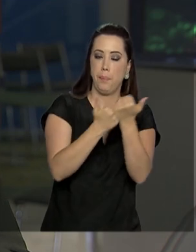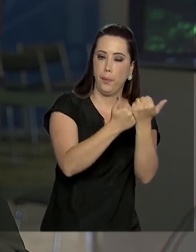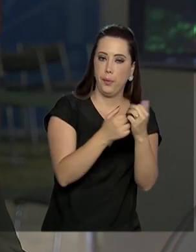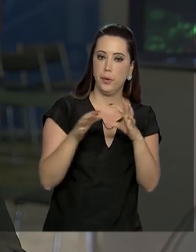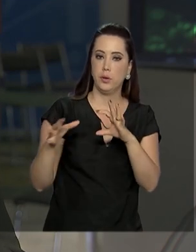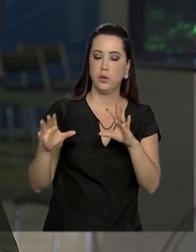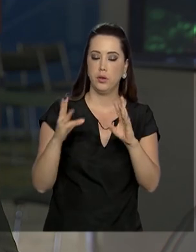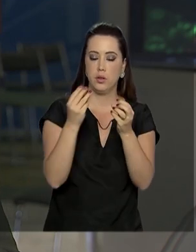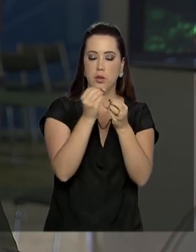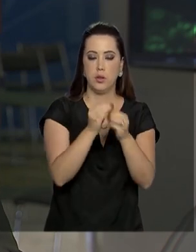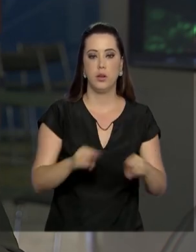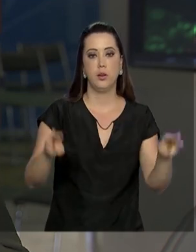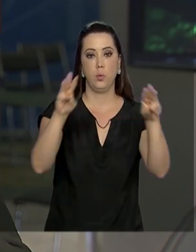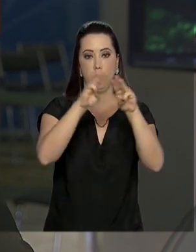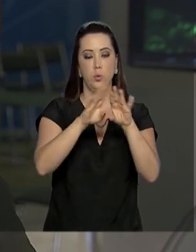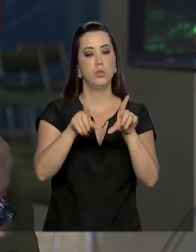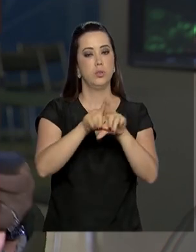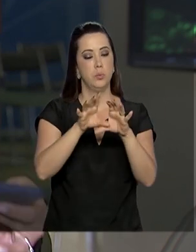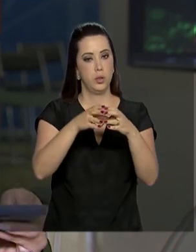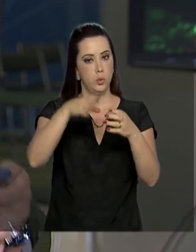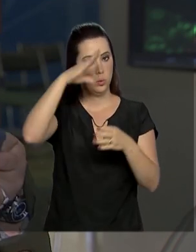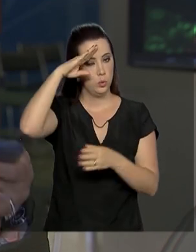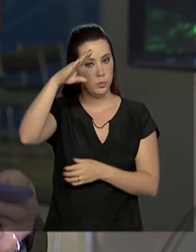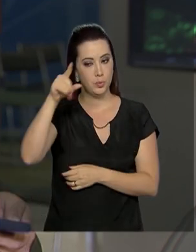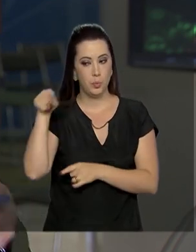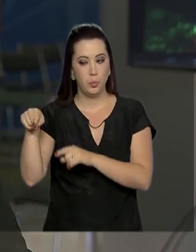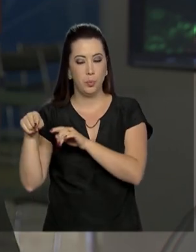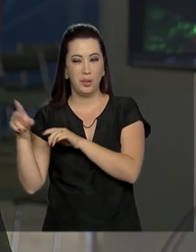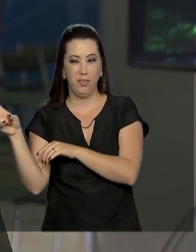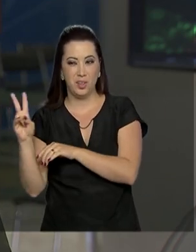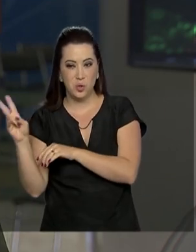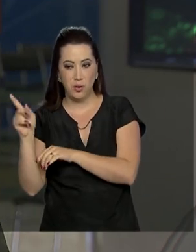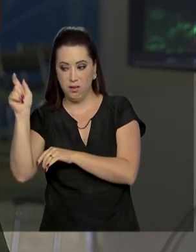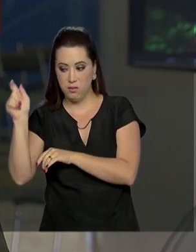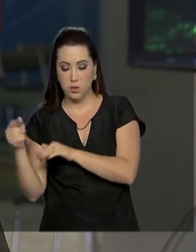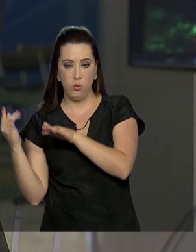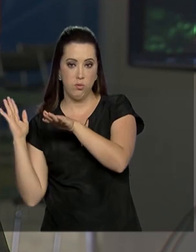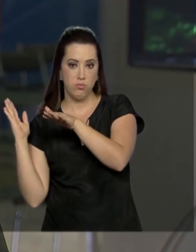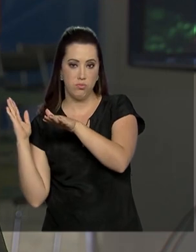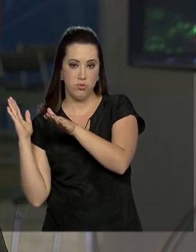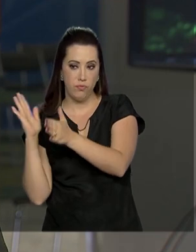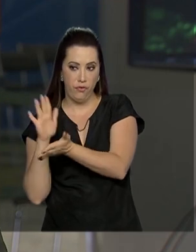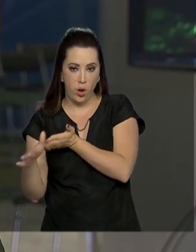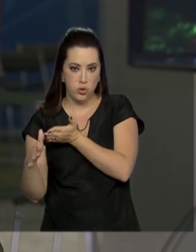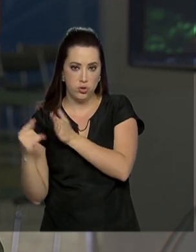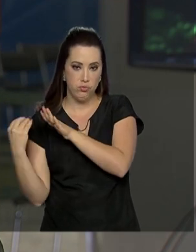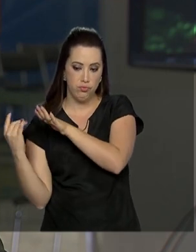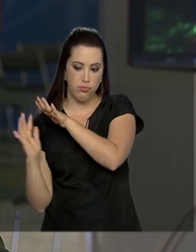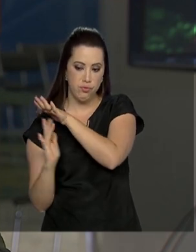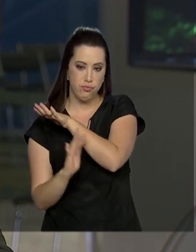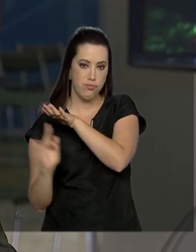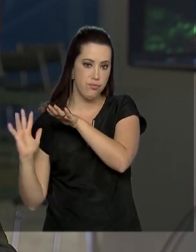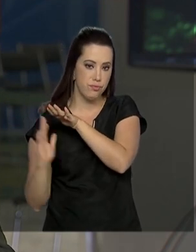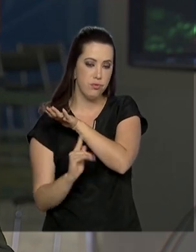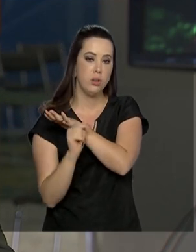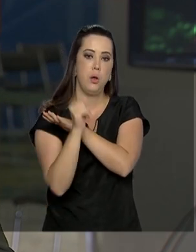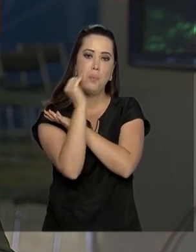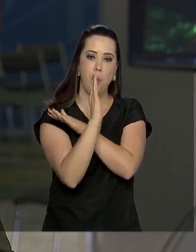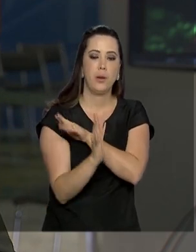das Forças Armadas para acolher esses venezuelanos que deixam o país, fogem do país por causa da crise humanitária que atinge a Venezuela.